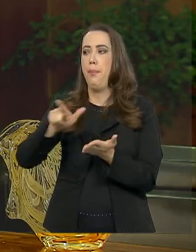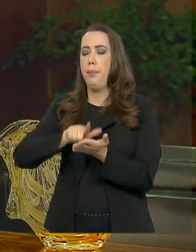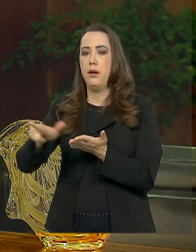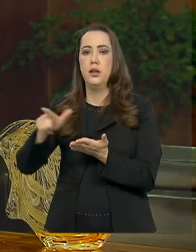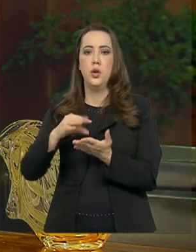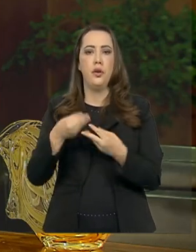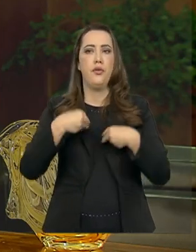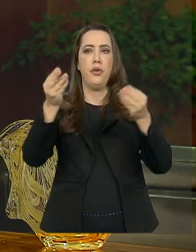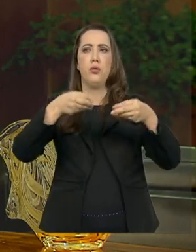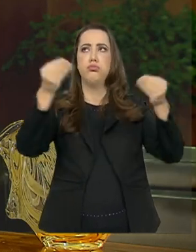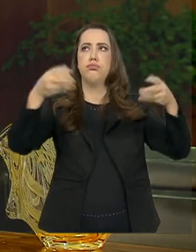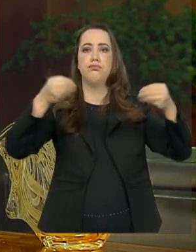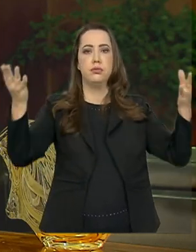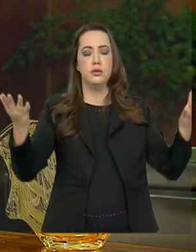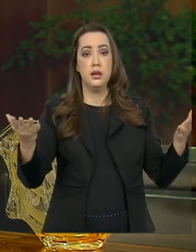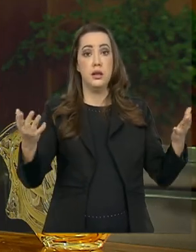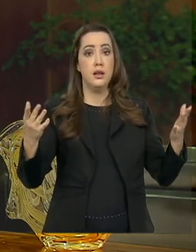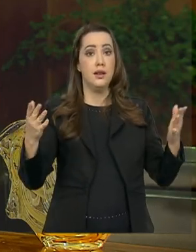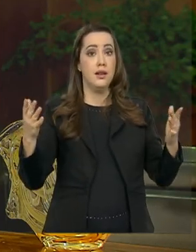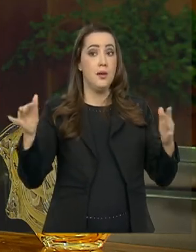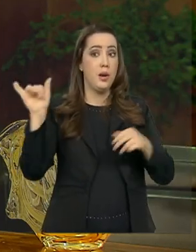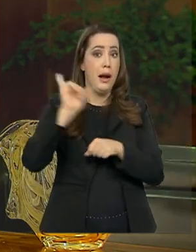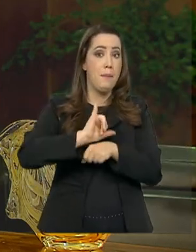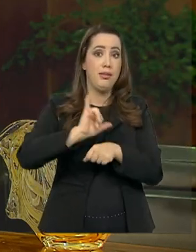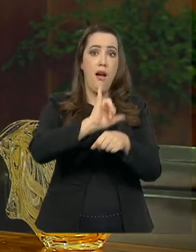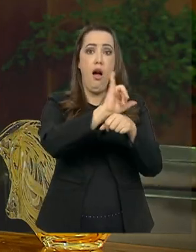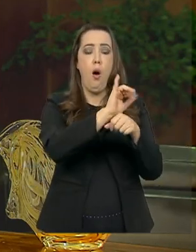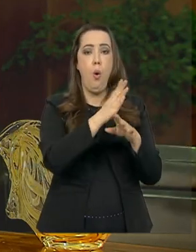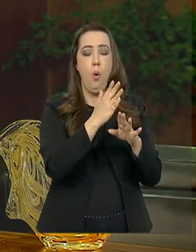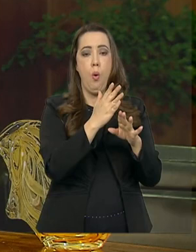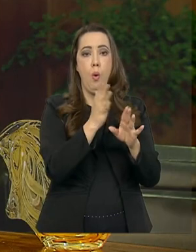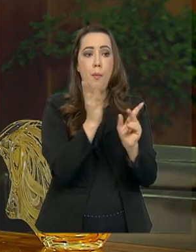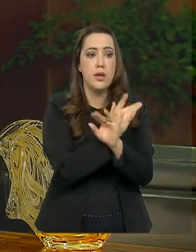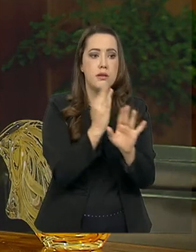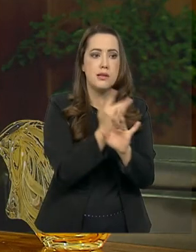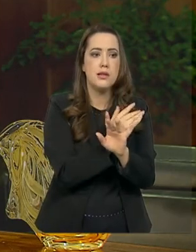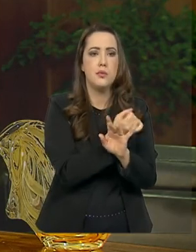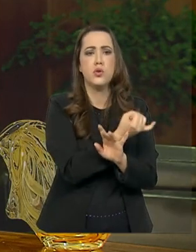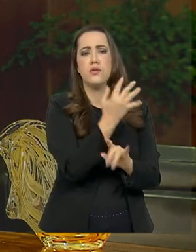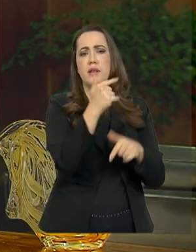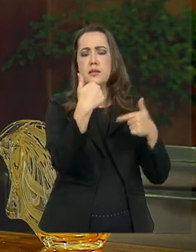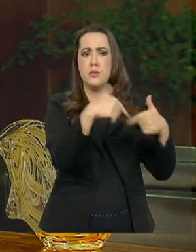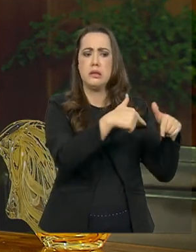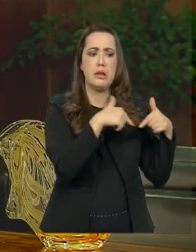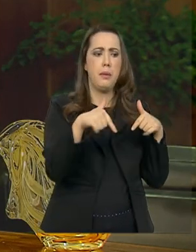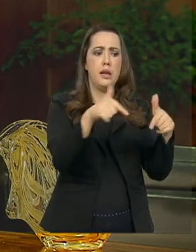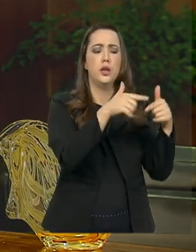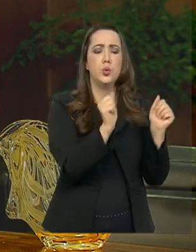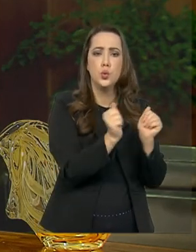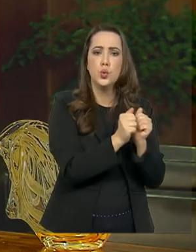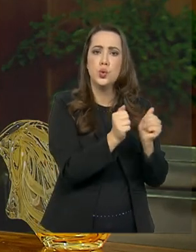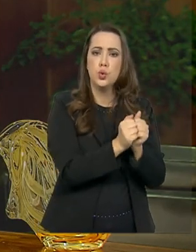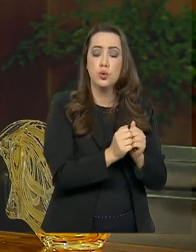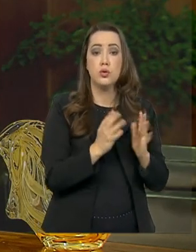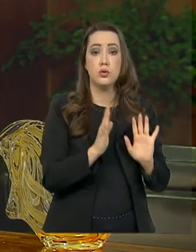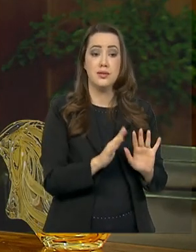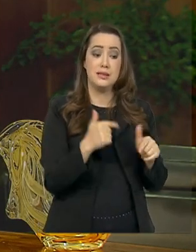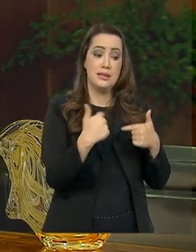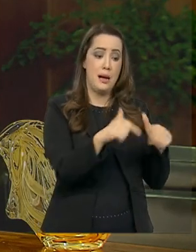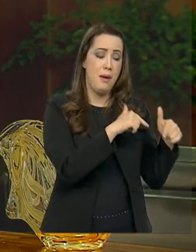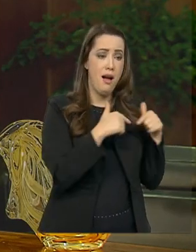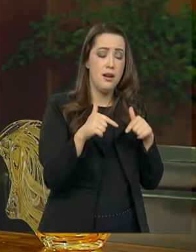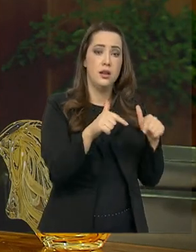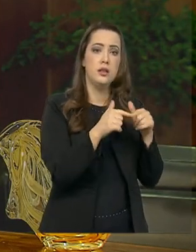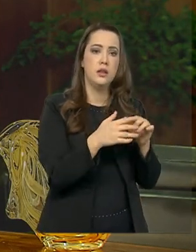capitais e vários municípios. Nós tínhamos uma série de profissionais empregados nesse processo, gráficos. E era uma operação